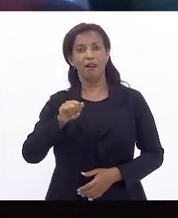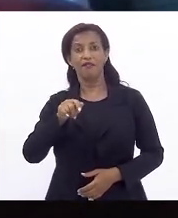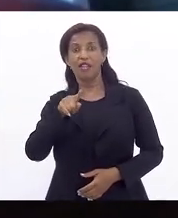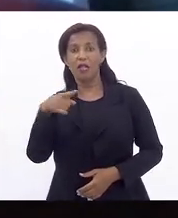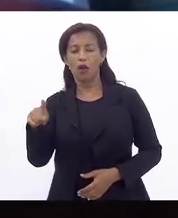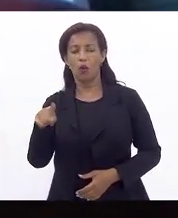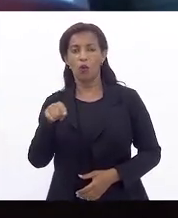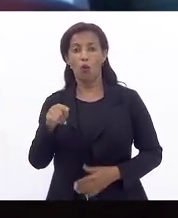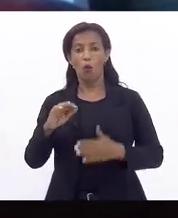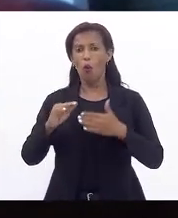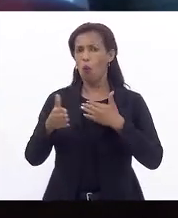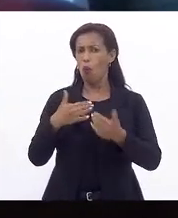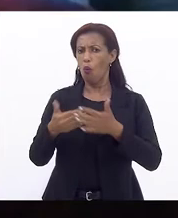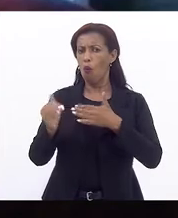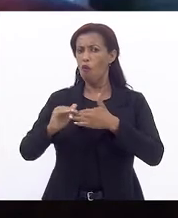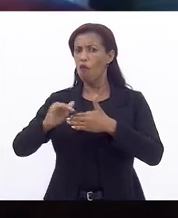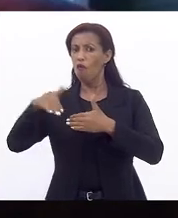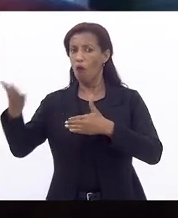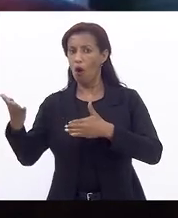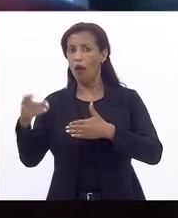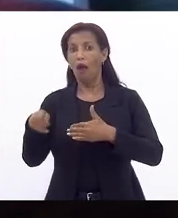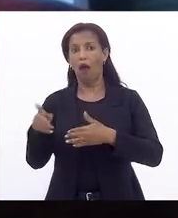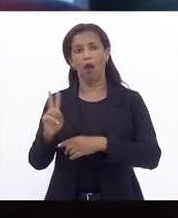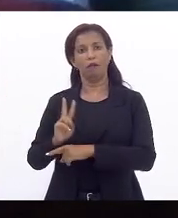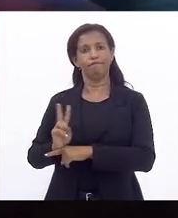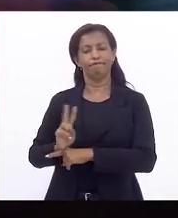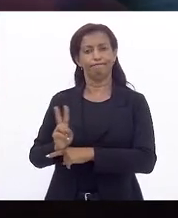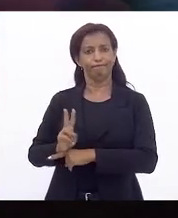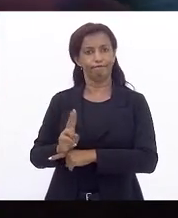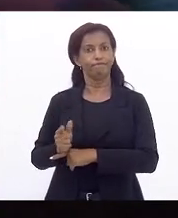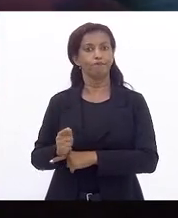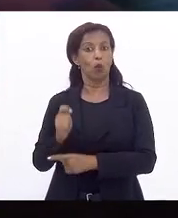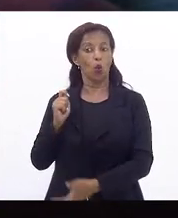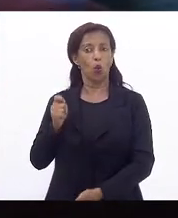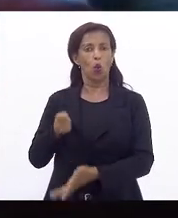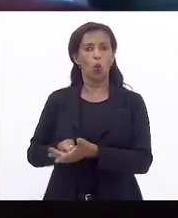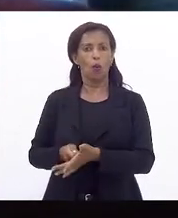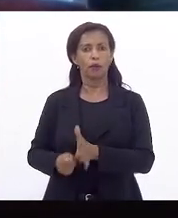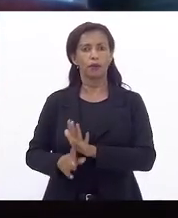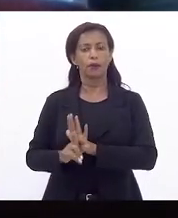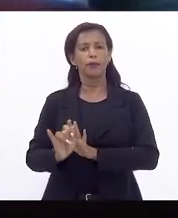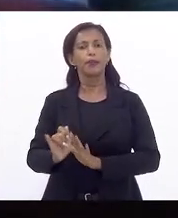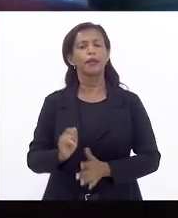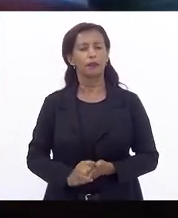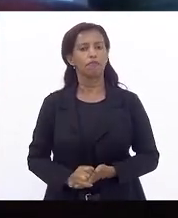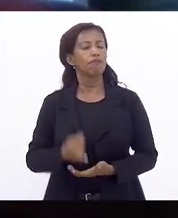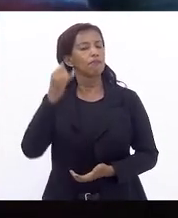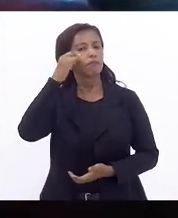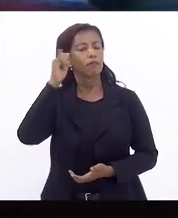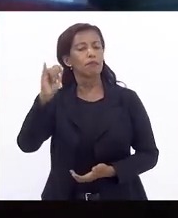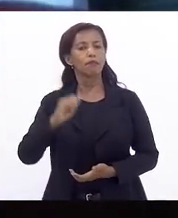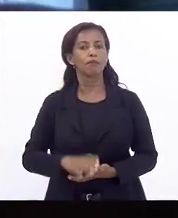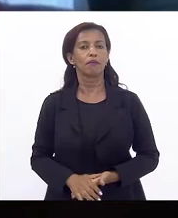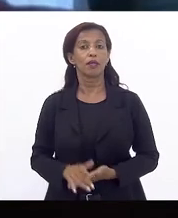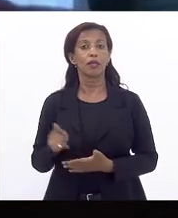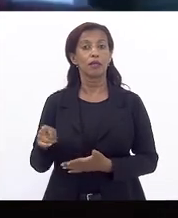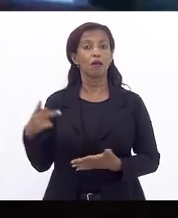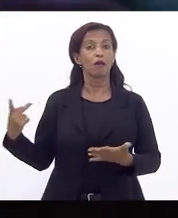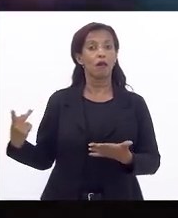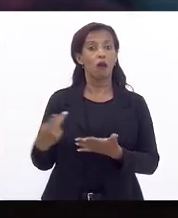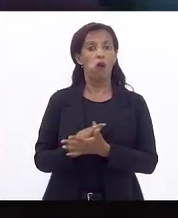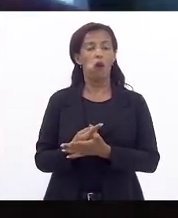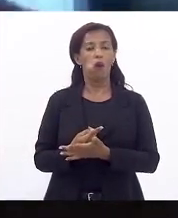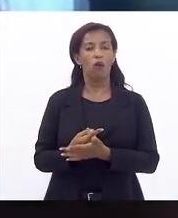fora, cabe a fiscalização. Cabe o cumpra-se da lei, para evitar que isso seja